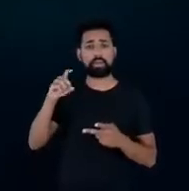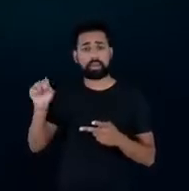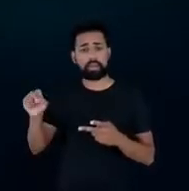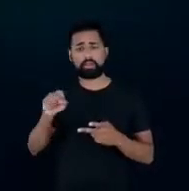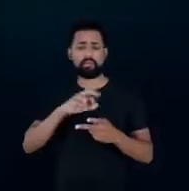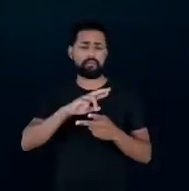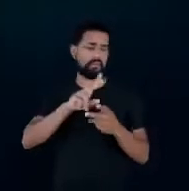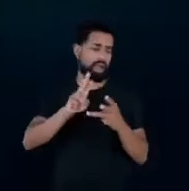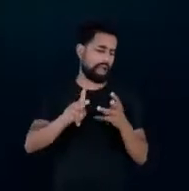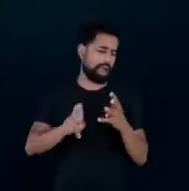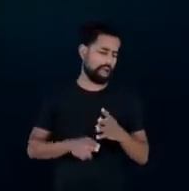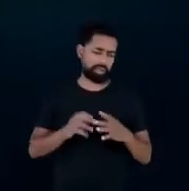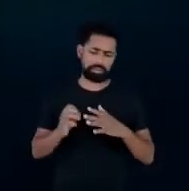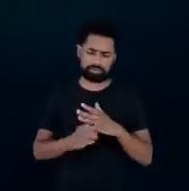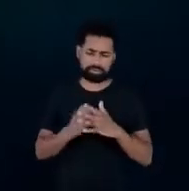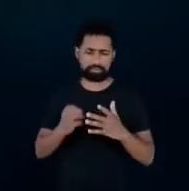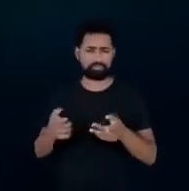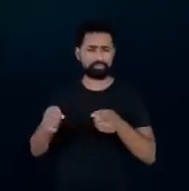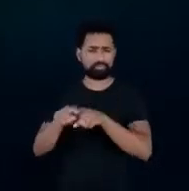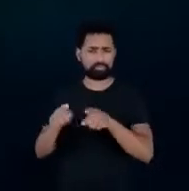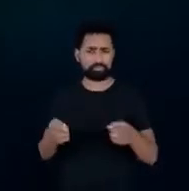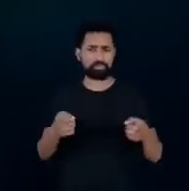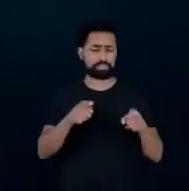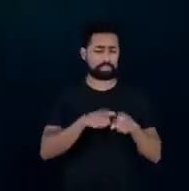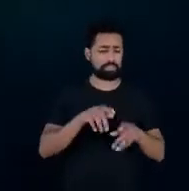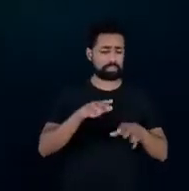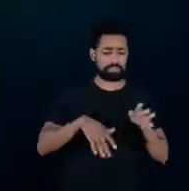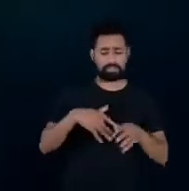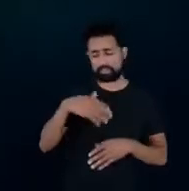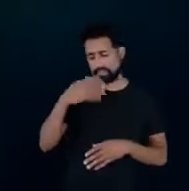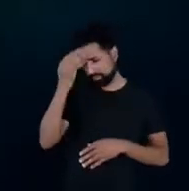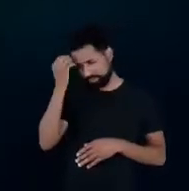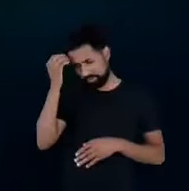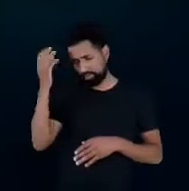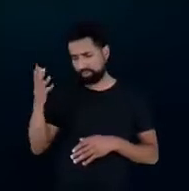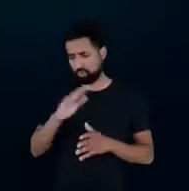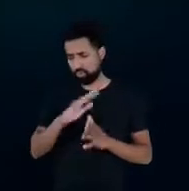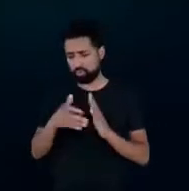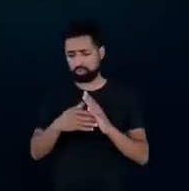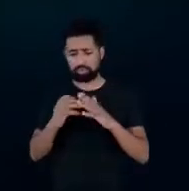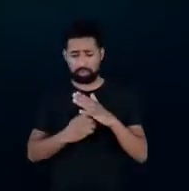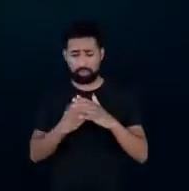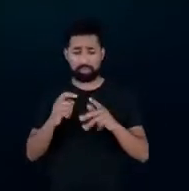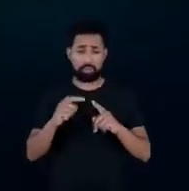atores eu vou cometer o agafe aqui de não citar todos mas sintam-se todos